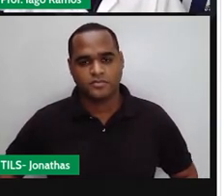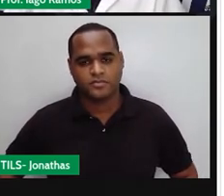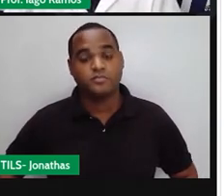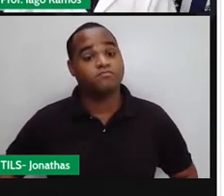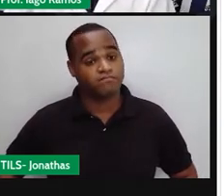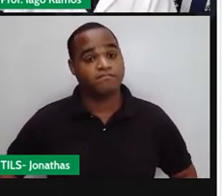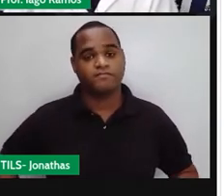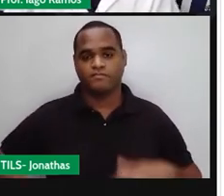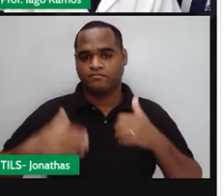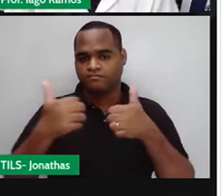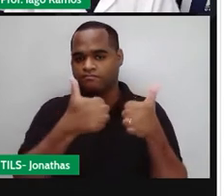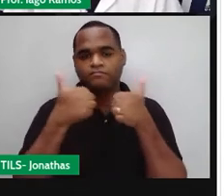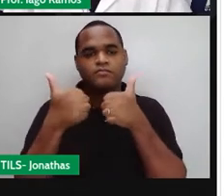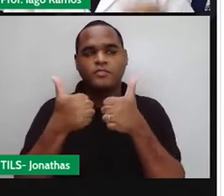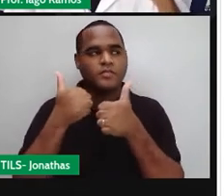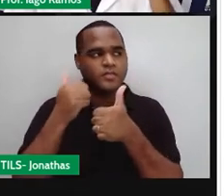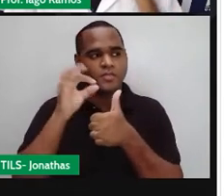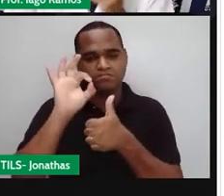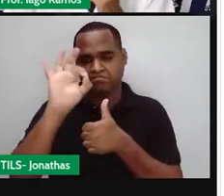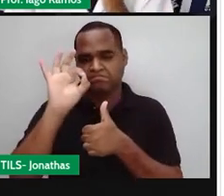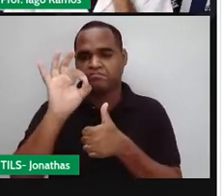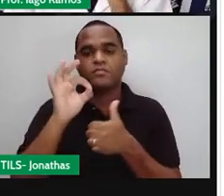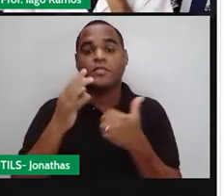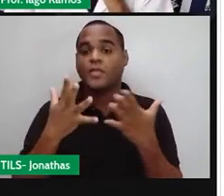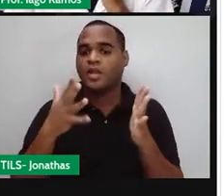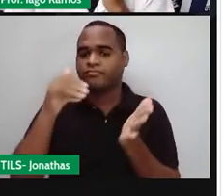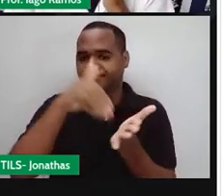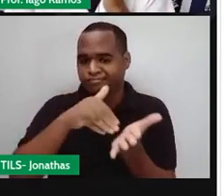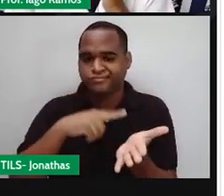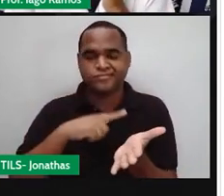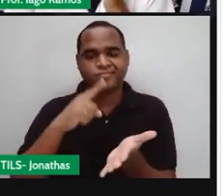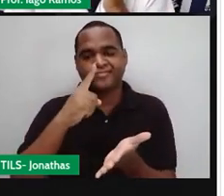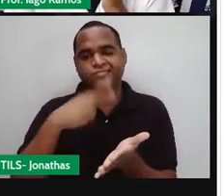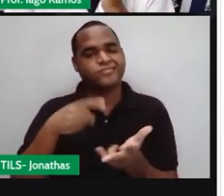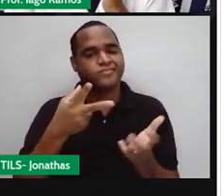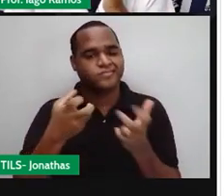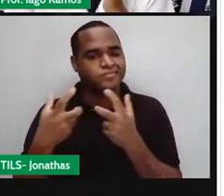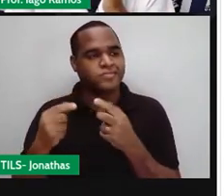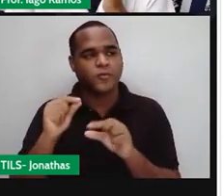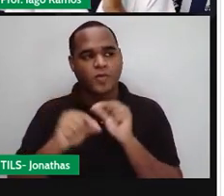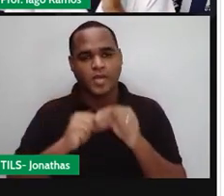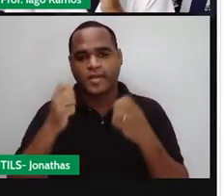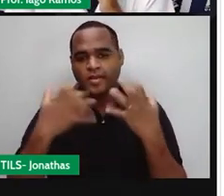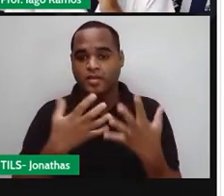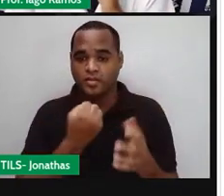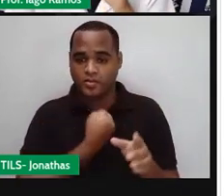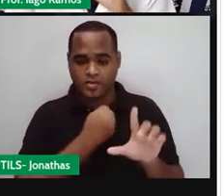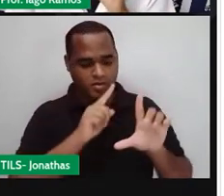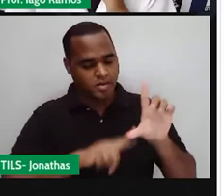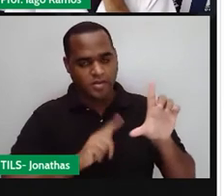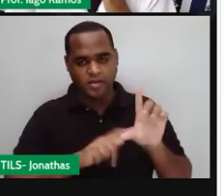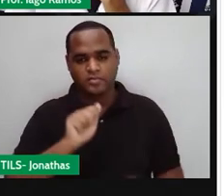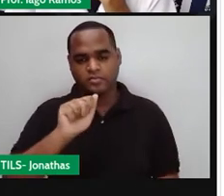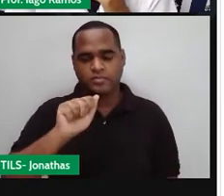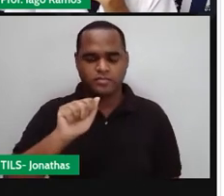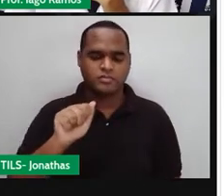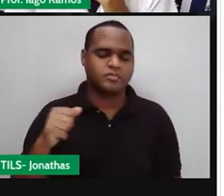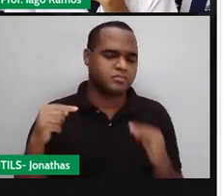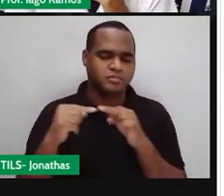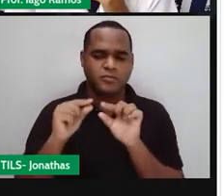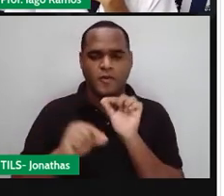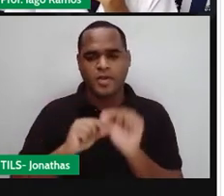Beleza. Massa. Então, até aqui, eu só quero que você perceba o seguinte, Na letra A, no item A,